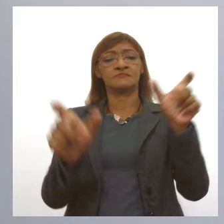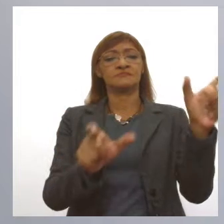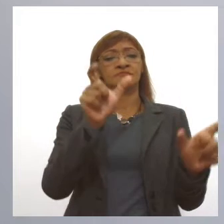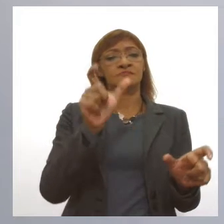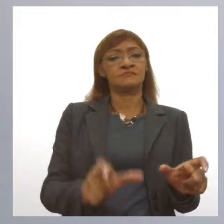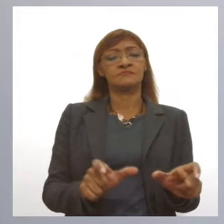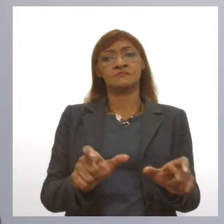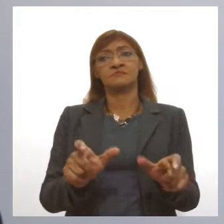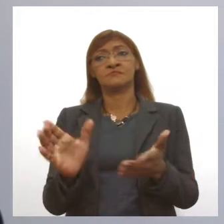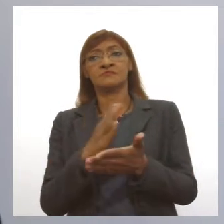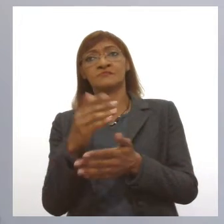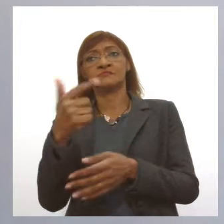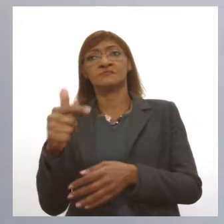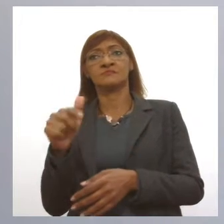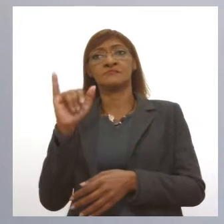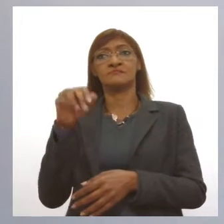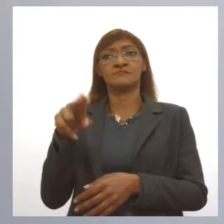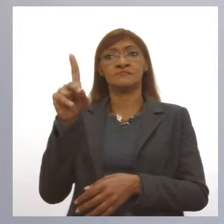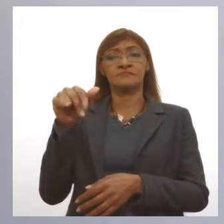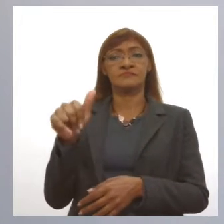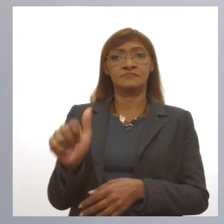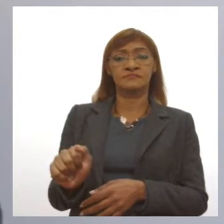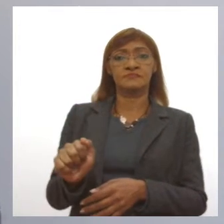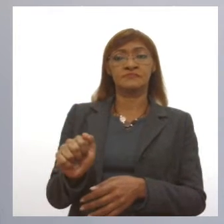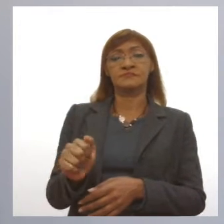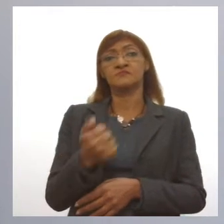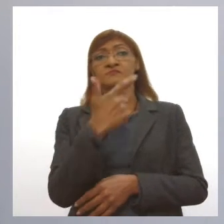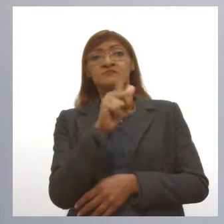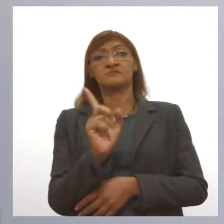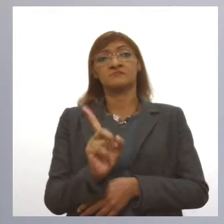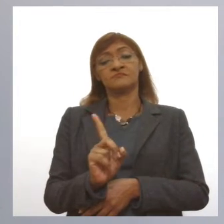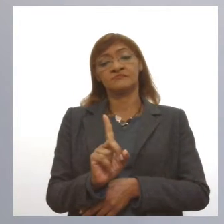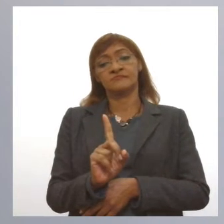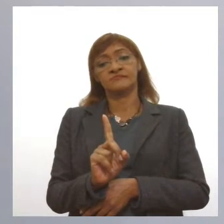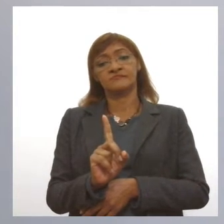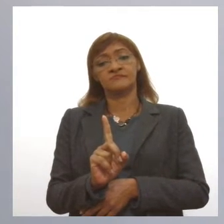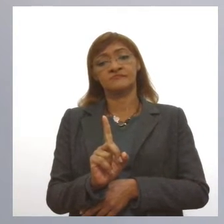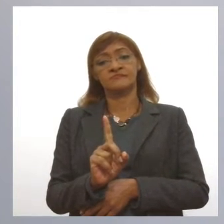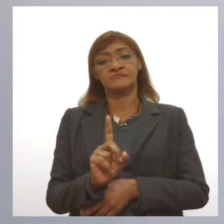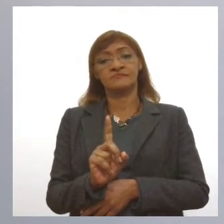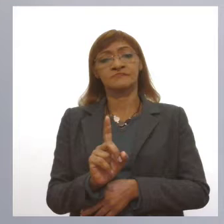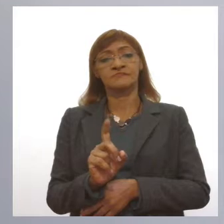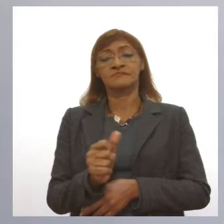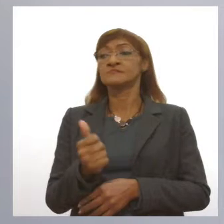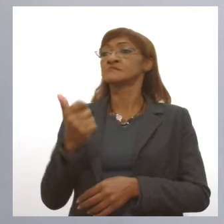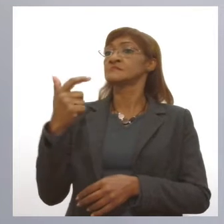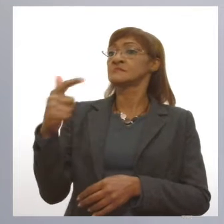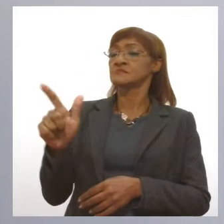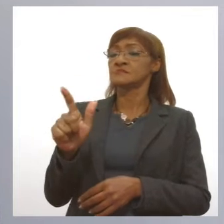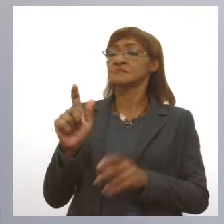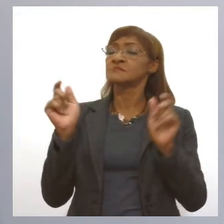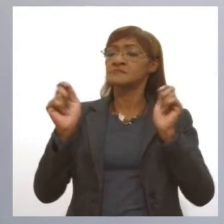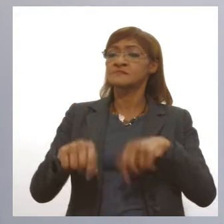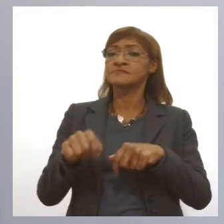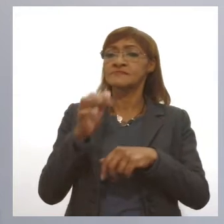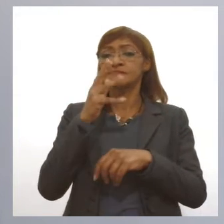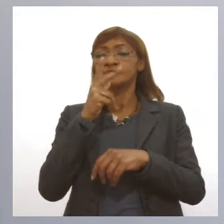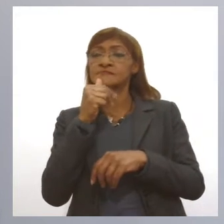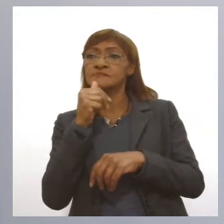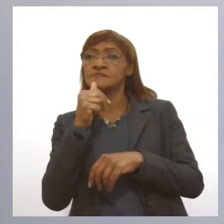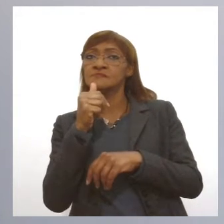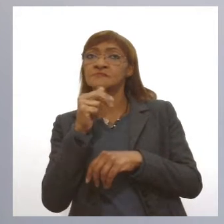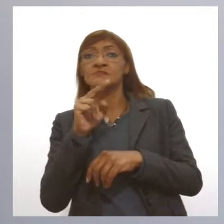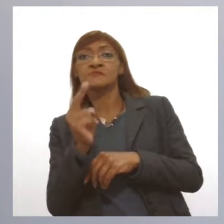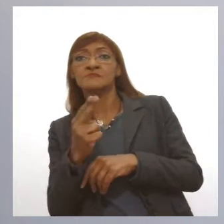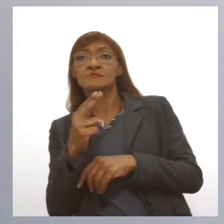imunidade, imunidade, outros não, né? E outros, uma imunidade mais duradoura ou menos duradoura.